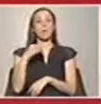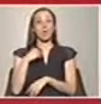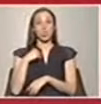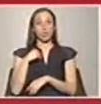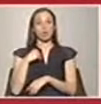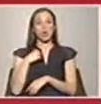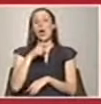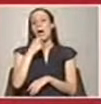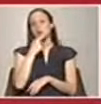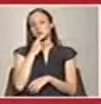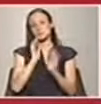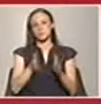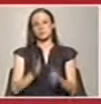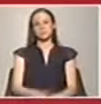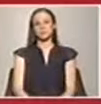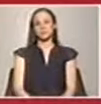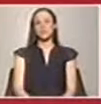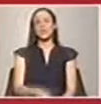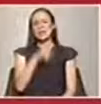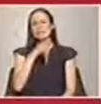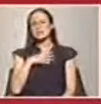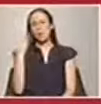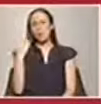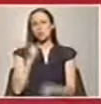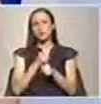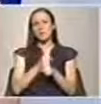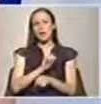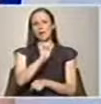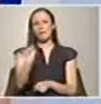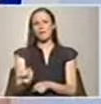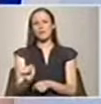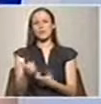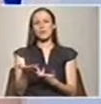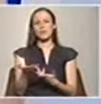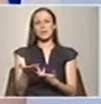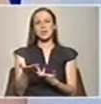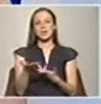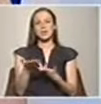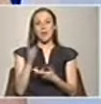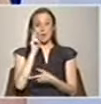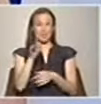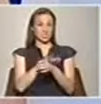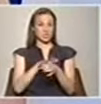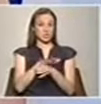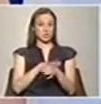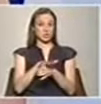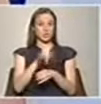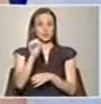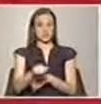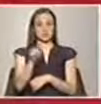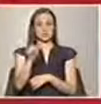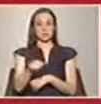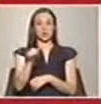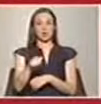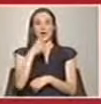necessário. Você disse-me há pouco que no vosso trabalho, volta e meia, são confrontados com estas situações. Sim, uma